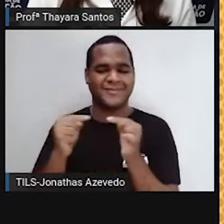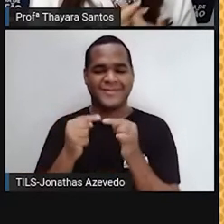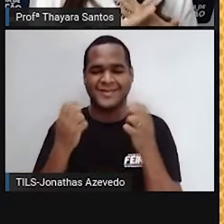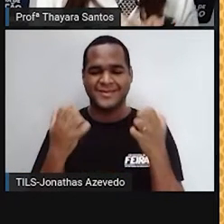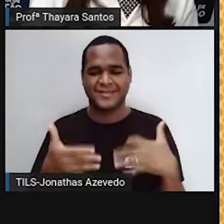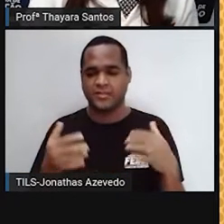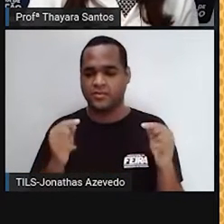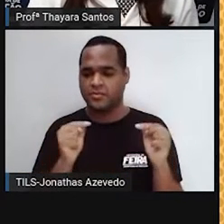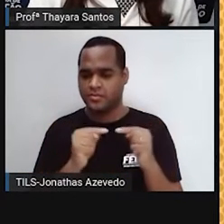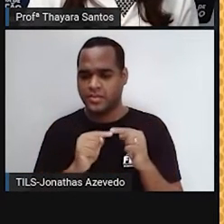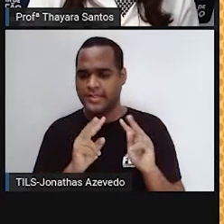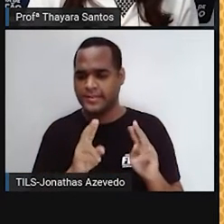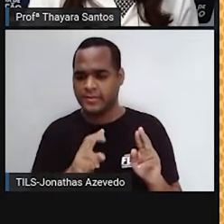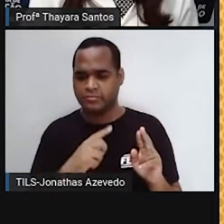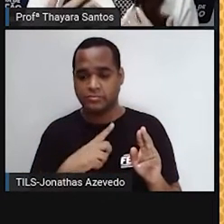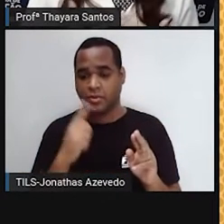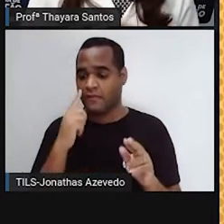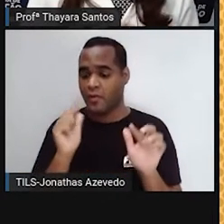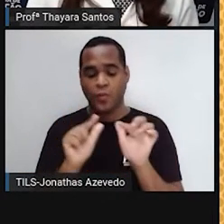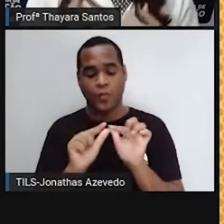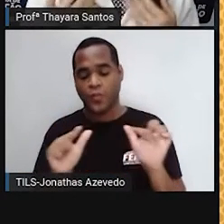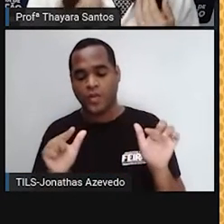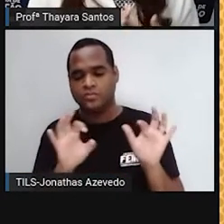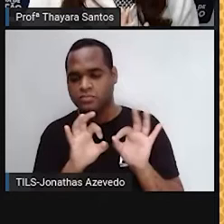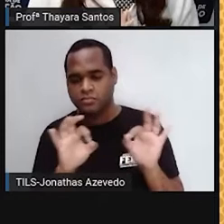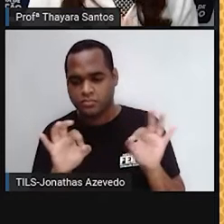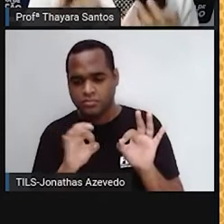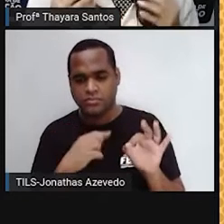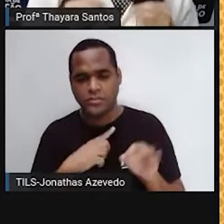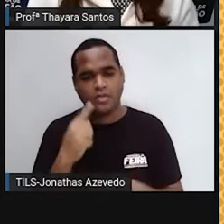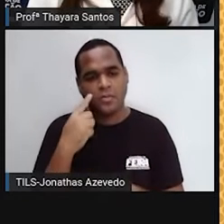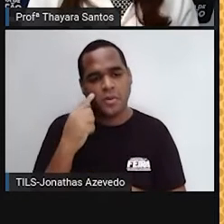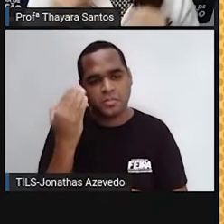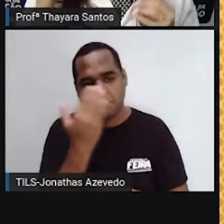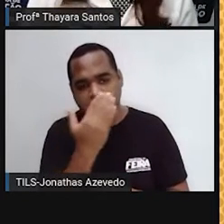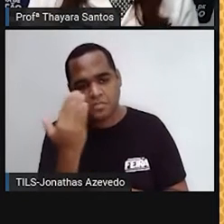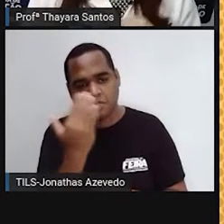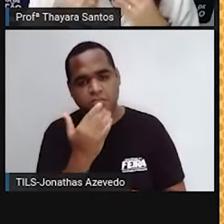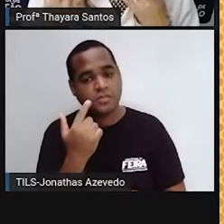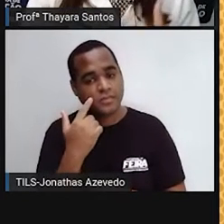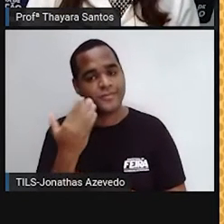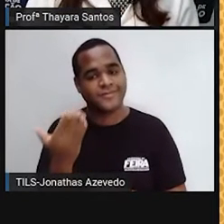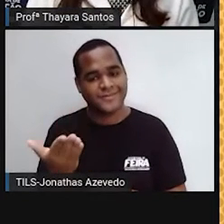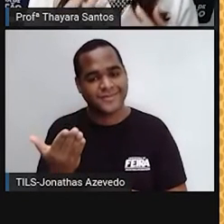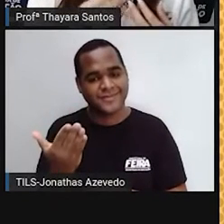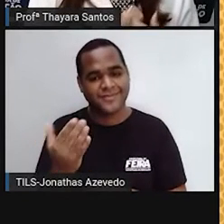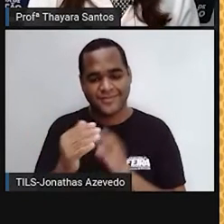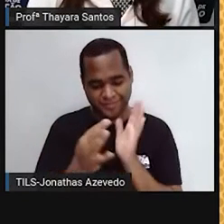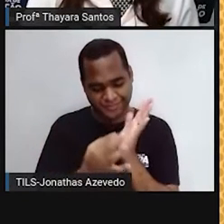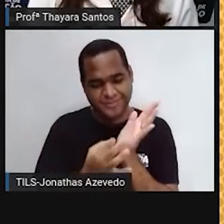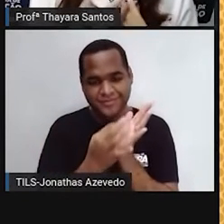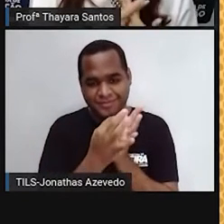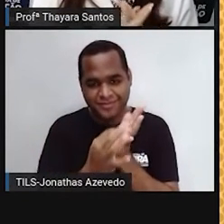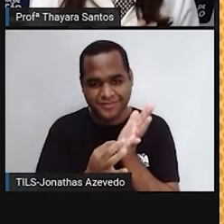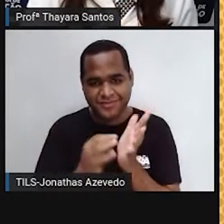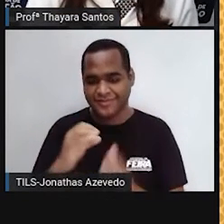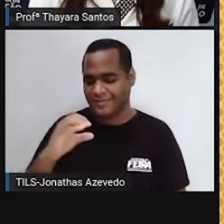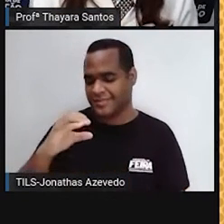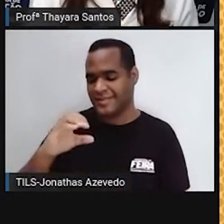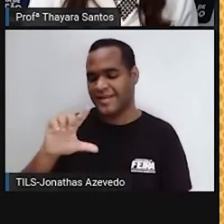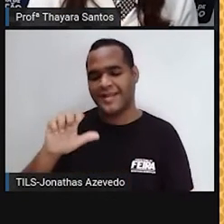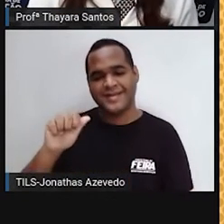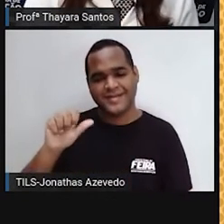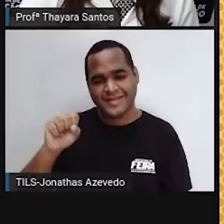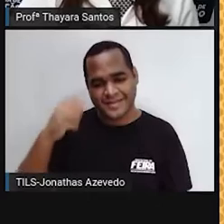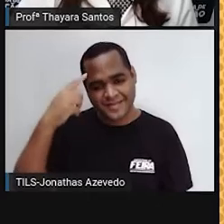isso, viu que pareciam compartimentos vazios e são pequenininhos, ele chamou então de células. Já que se pareciam células